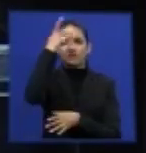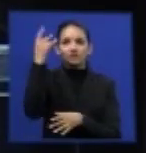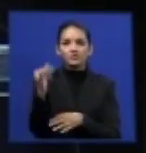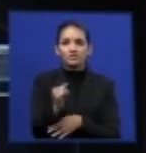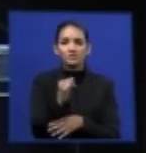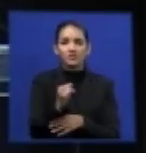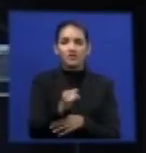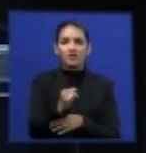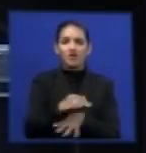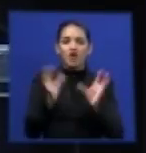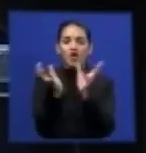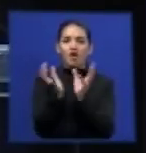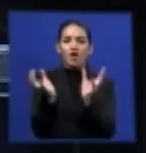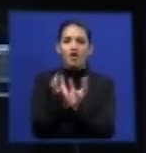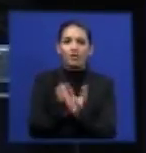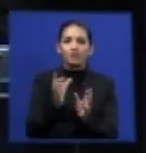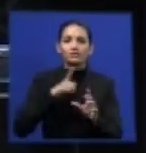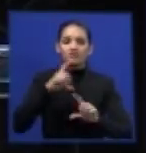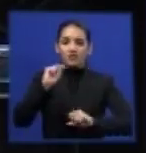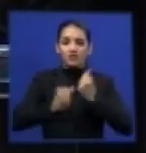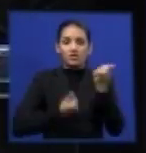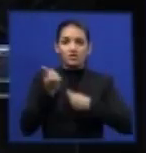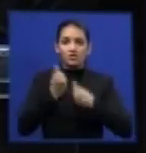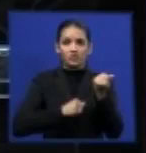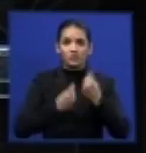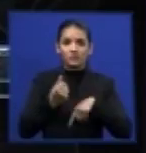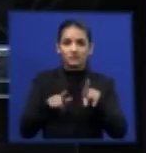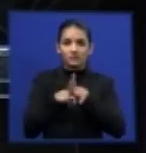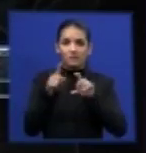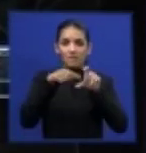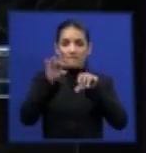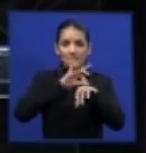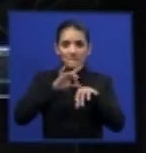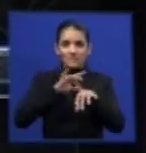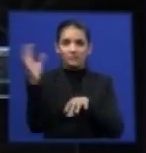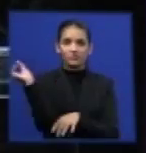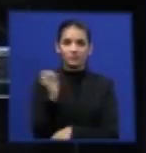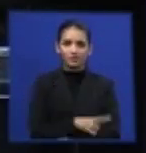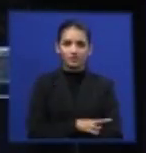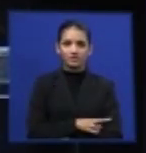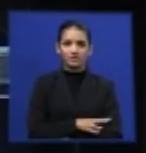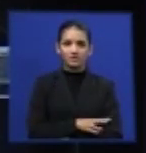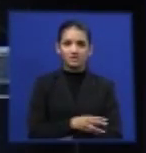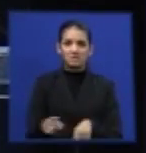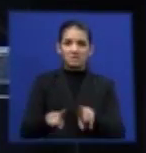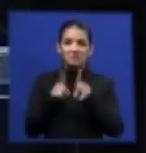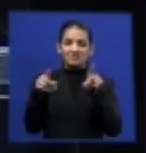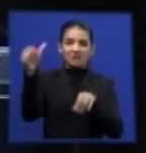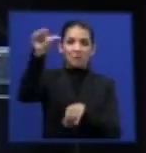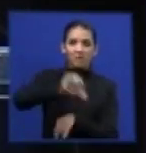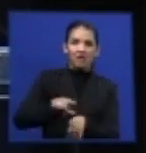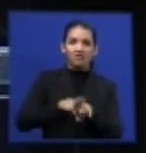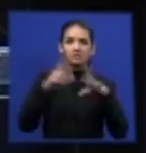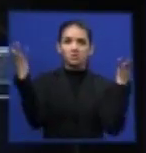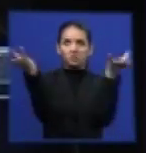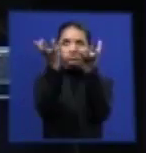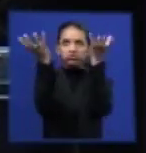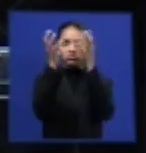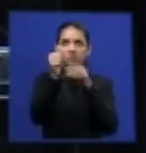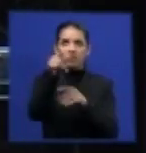poluidores à indústria de pneus novos. E não aderem com ordem judicial.